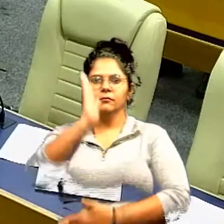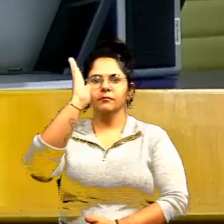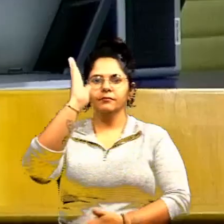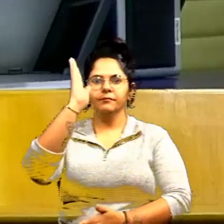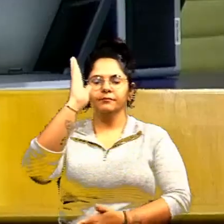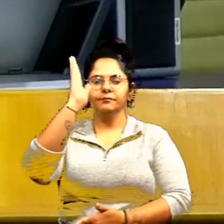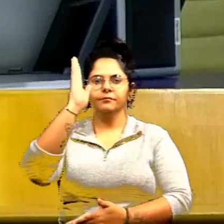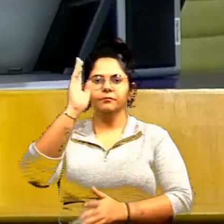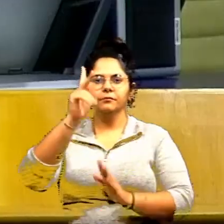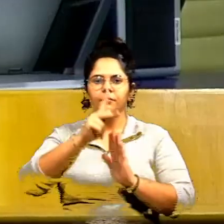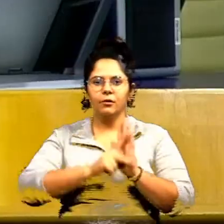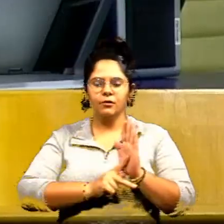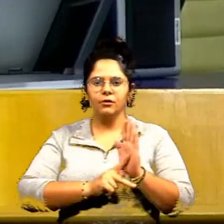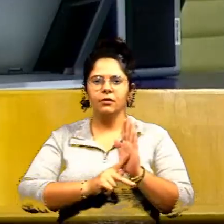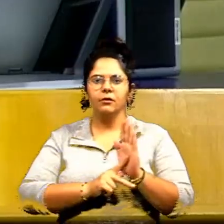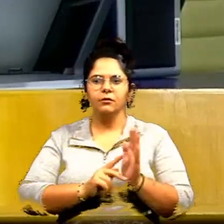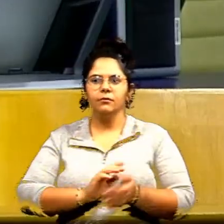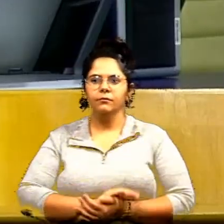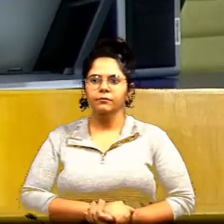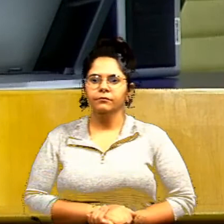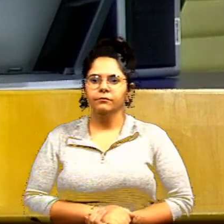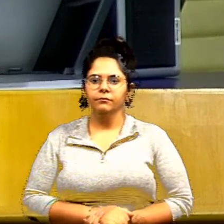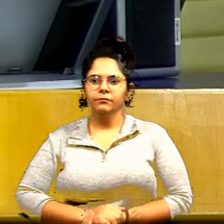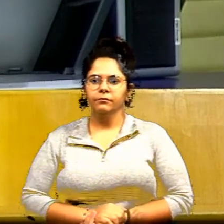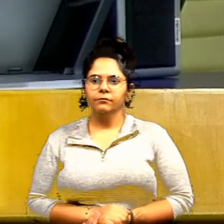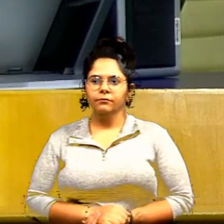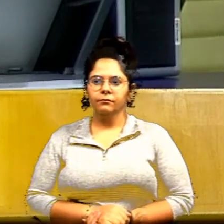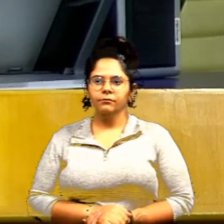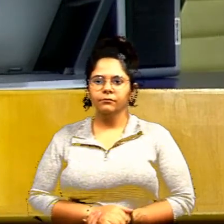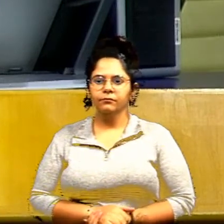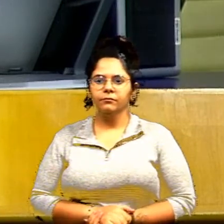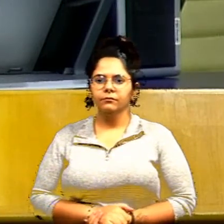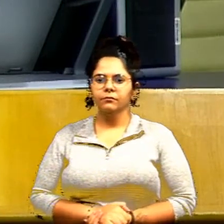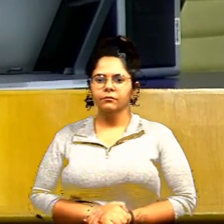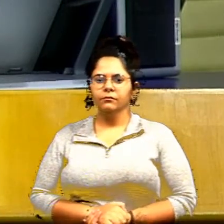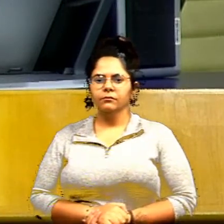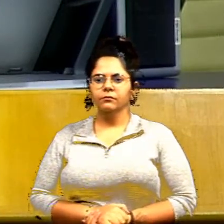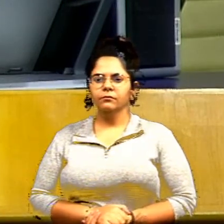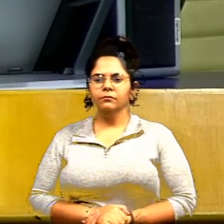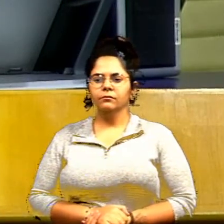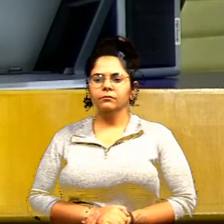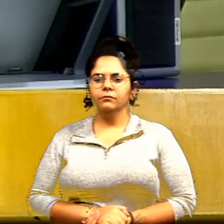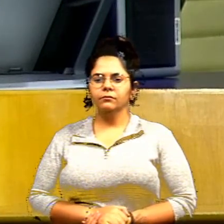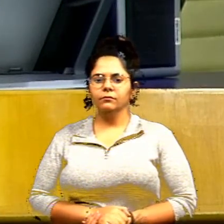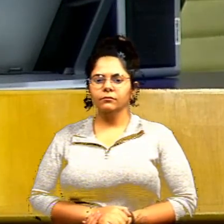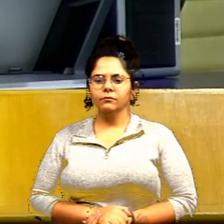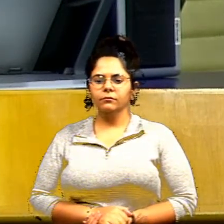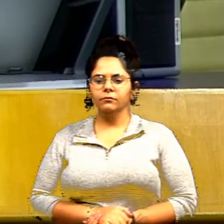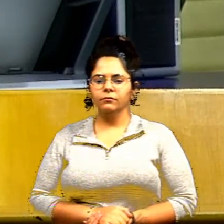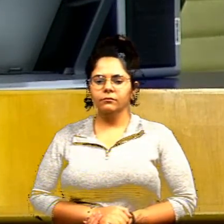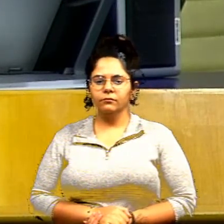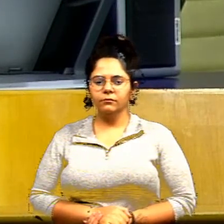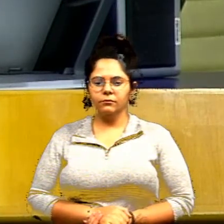manifesto aprovado com o voto contrário do vereador Cleide Moraes e voto contrário excelência